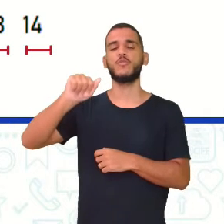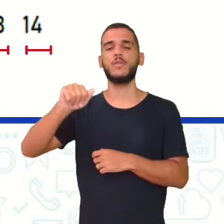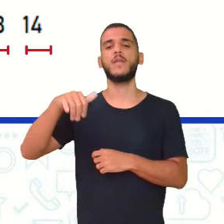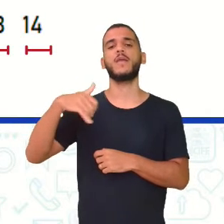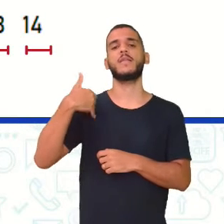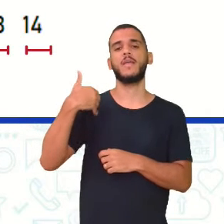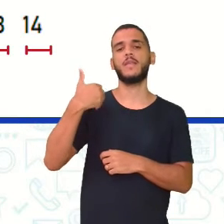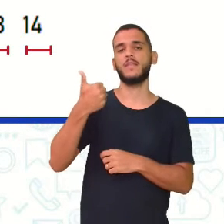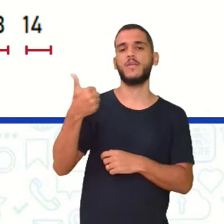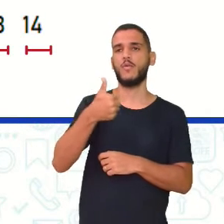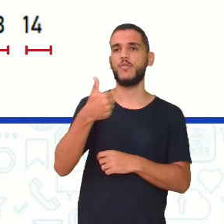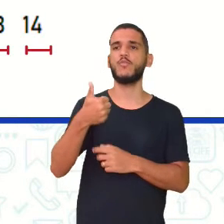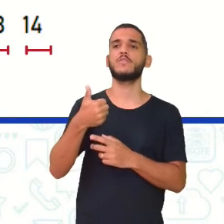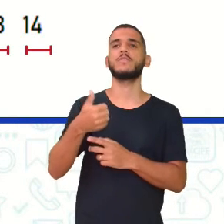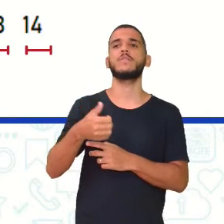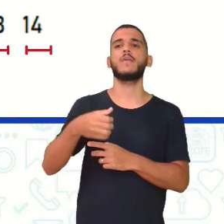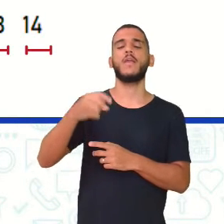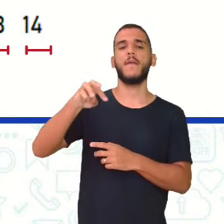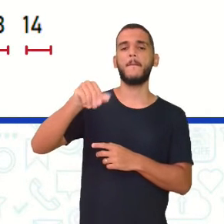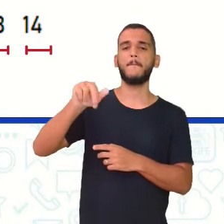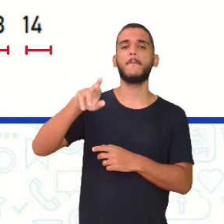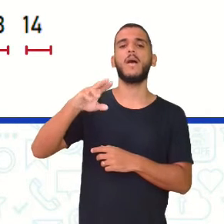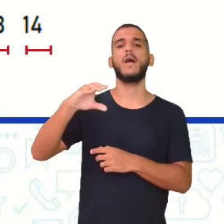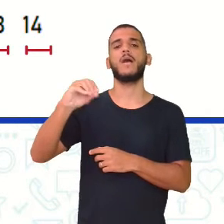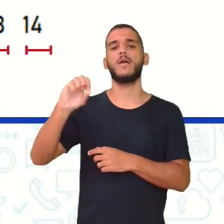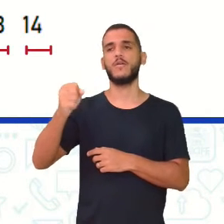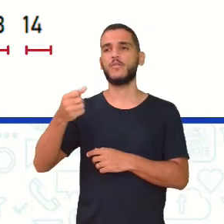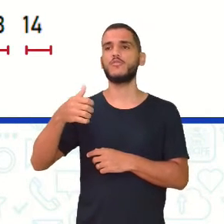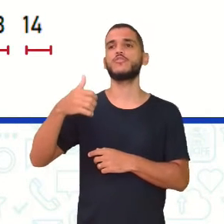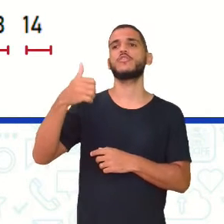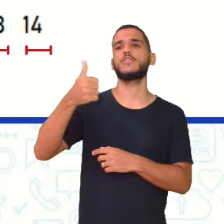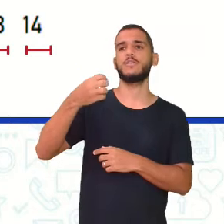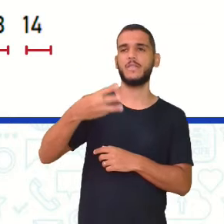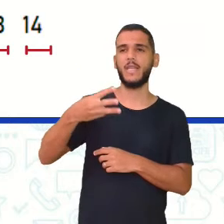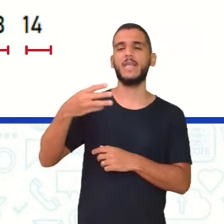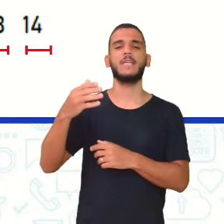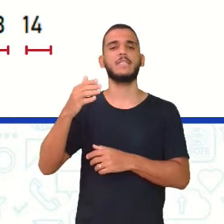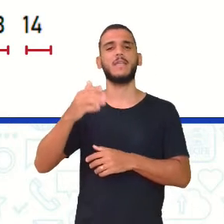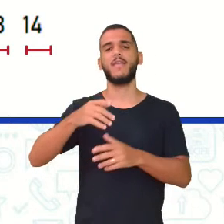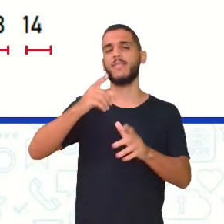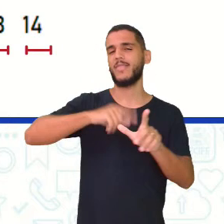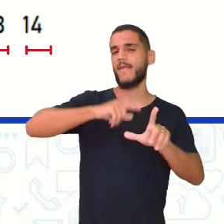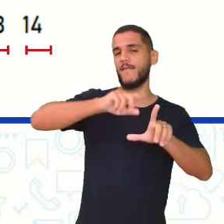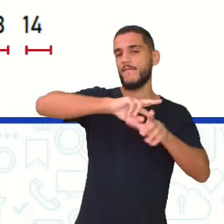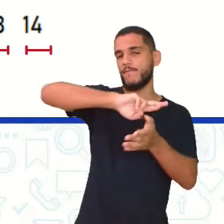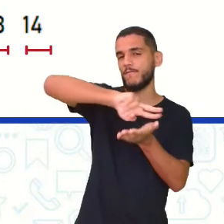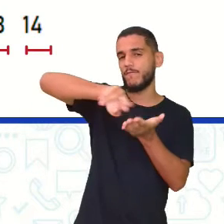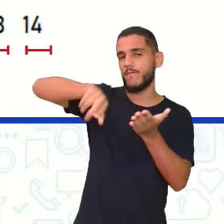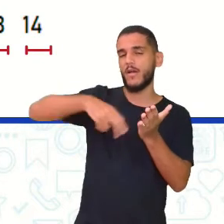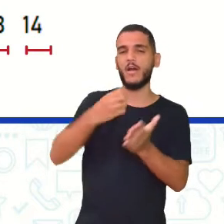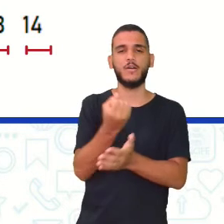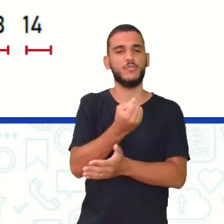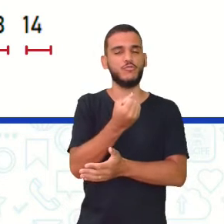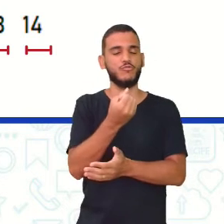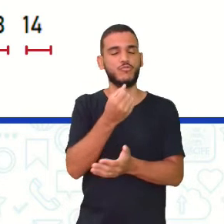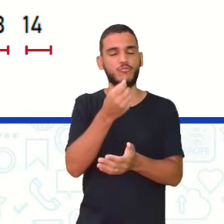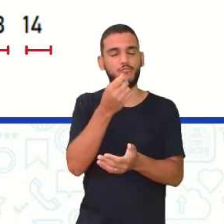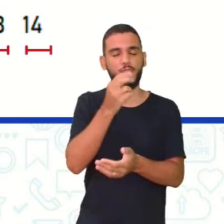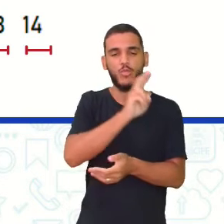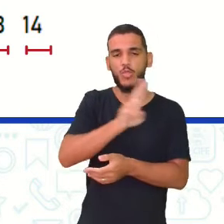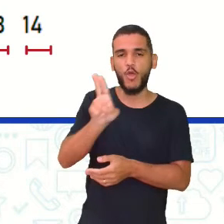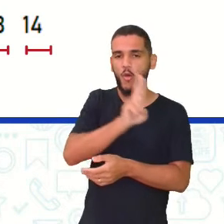A de Luciana É 13 A de Camila 11 Alice 14 Ana 12 Jorge 11